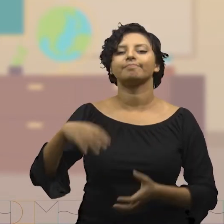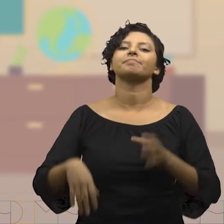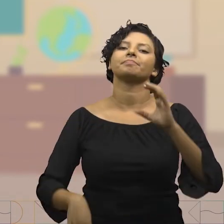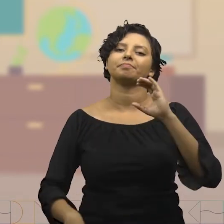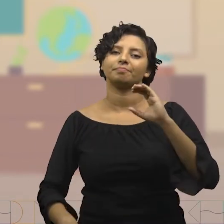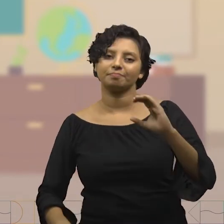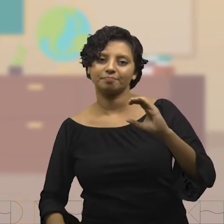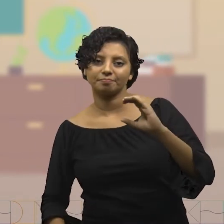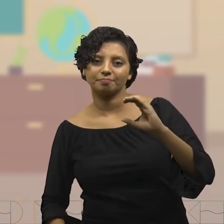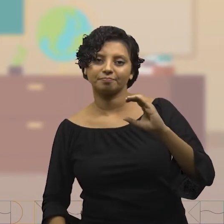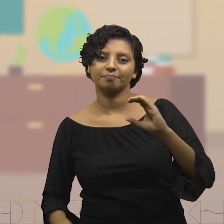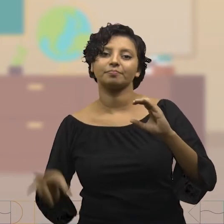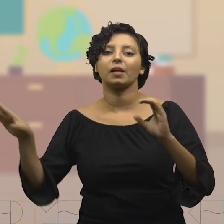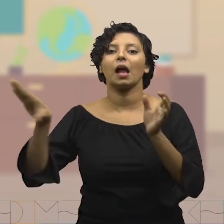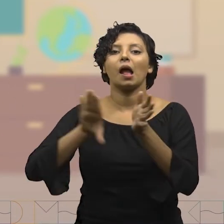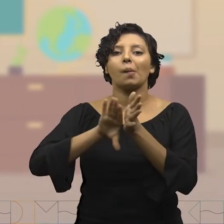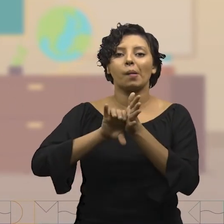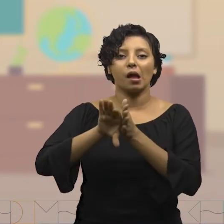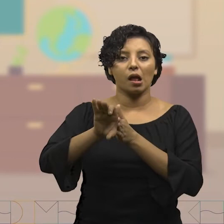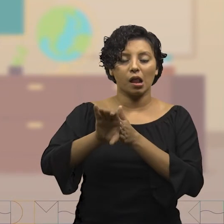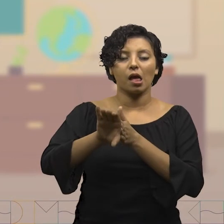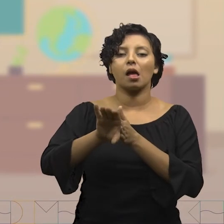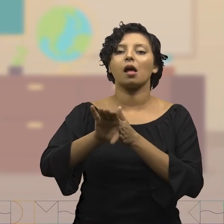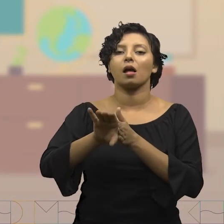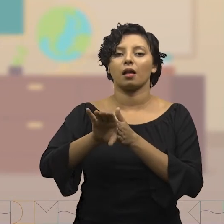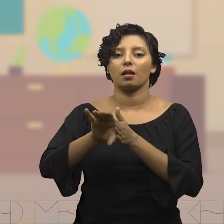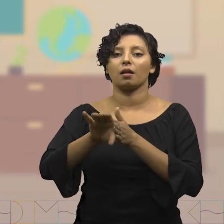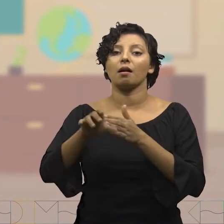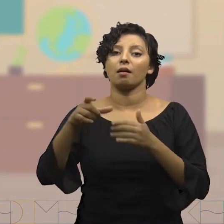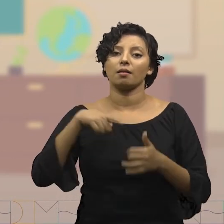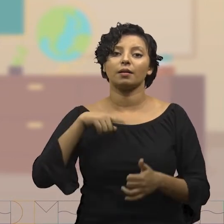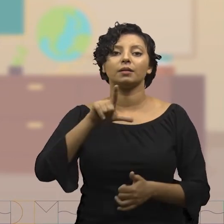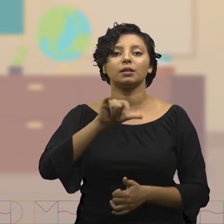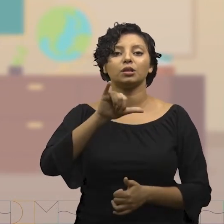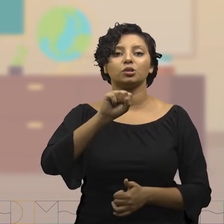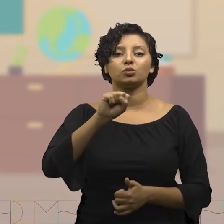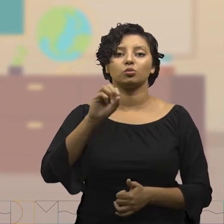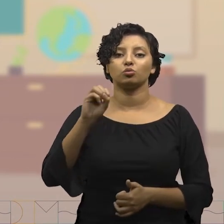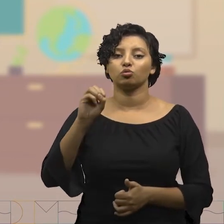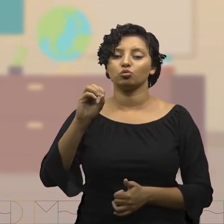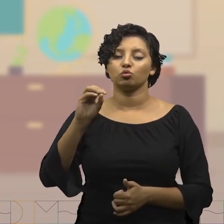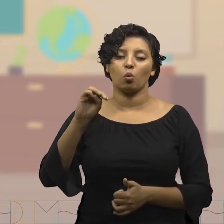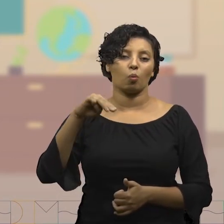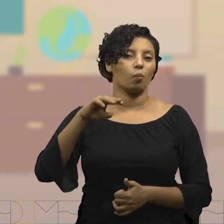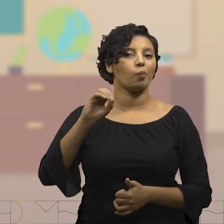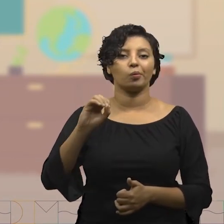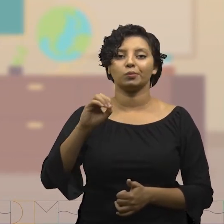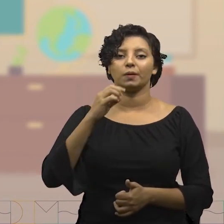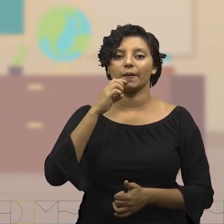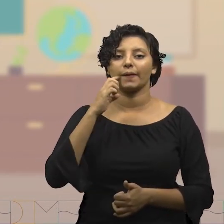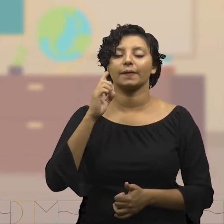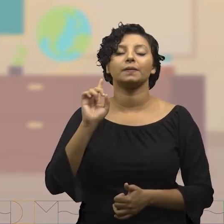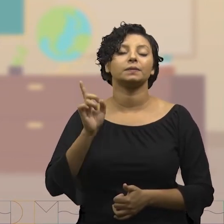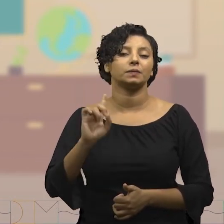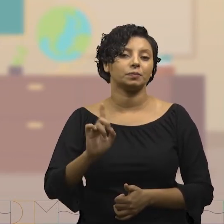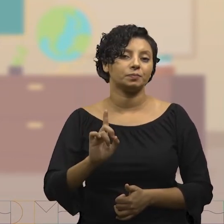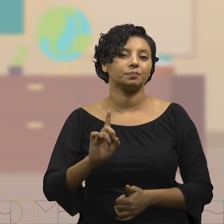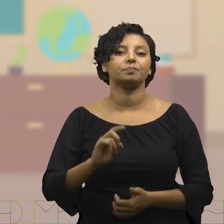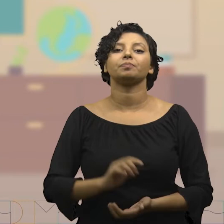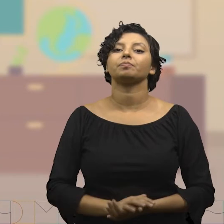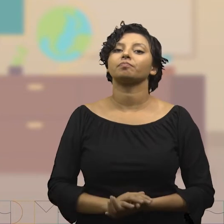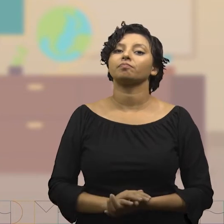É a letra C. Na bactéria estão presentes os lisossomos. Não!